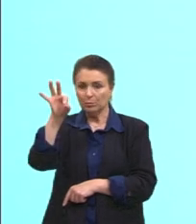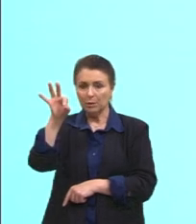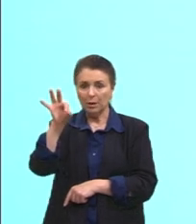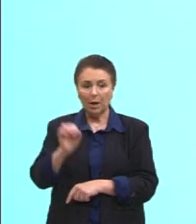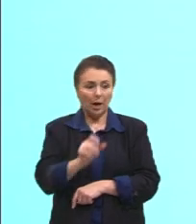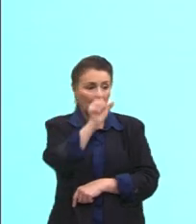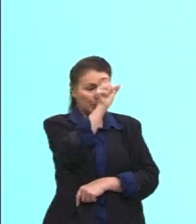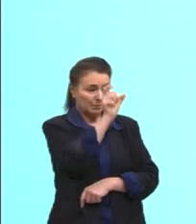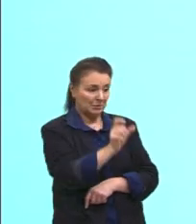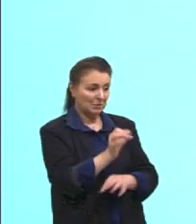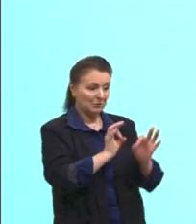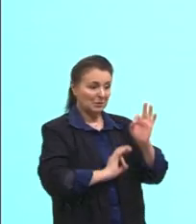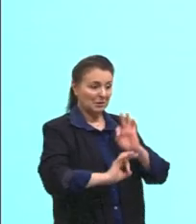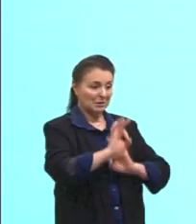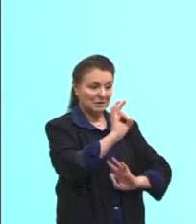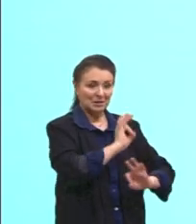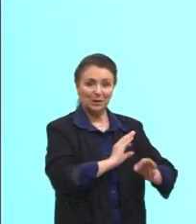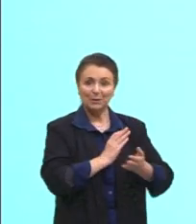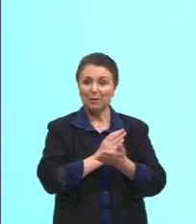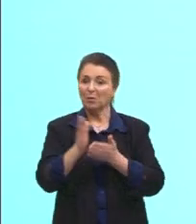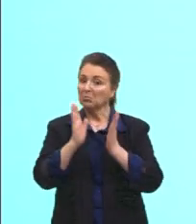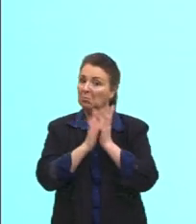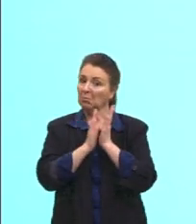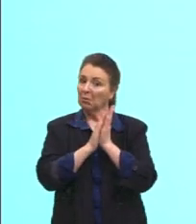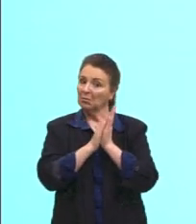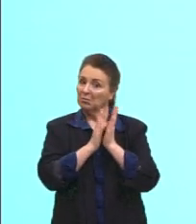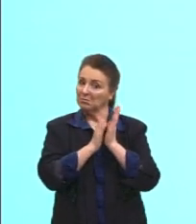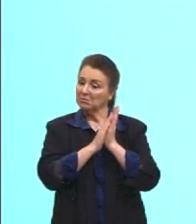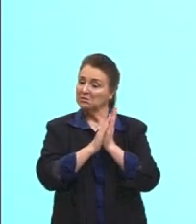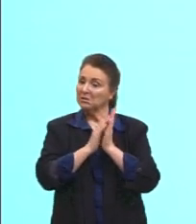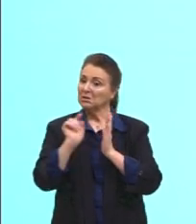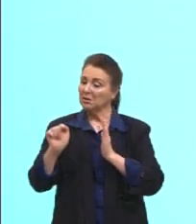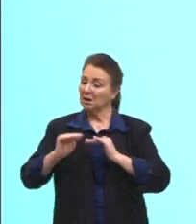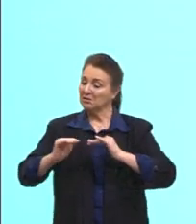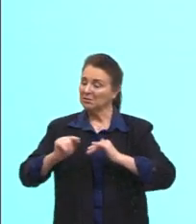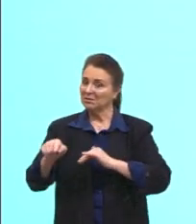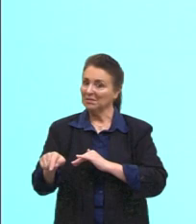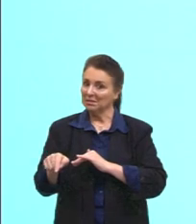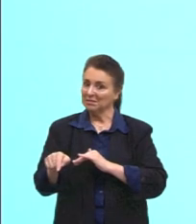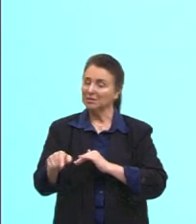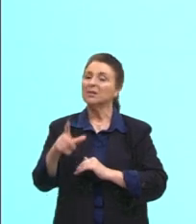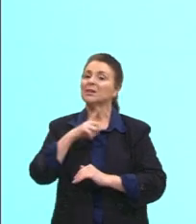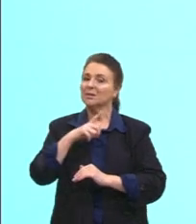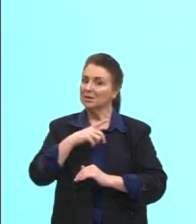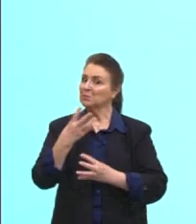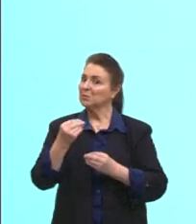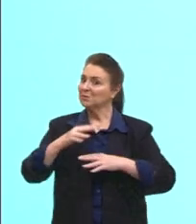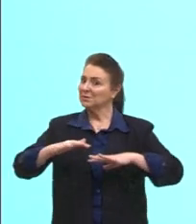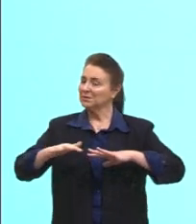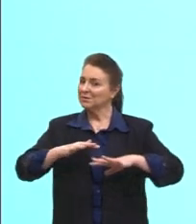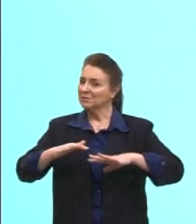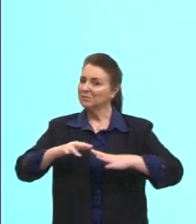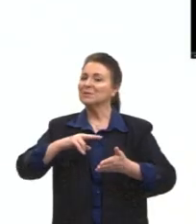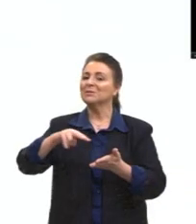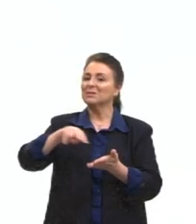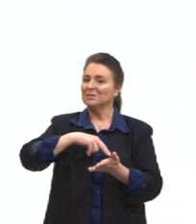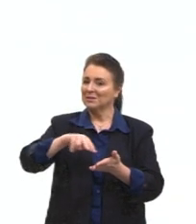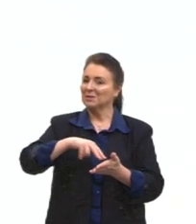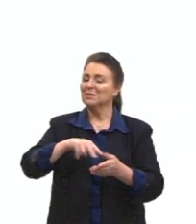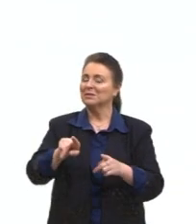estava organizado pra isso começa a aplaudir, começa a se movimentar. A gente vê muito desses movimentos também na dança, né?